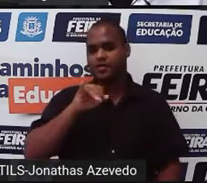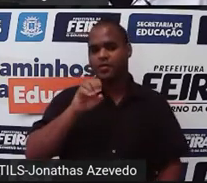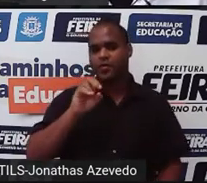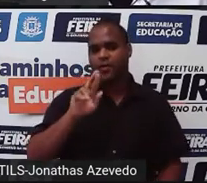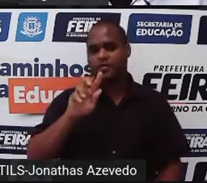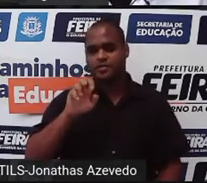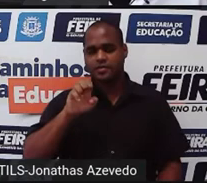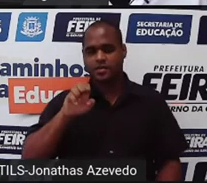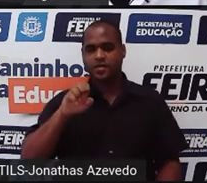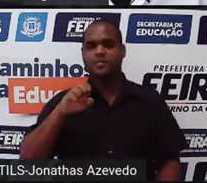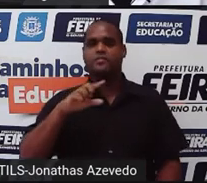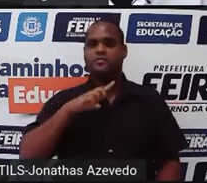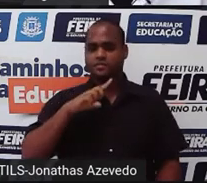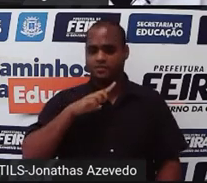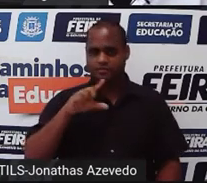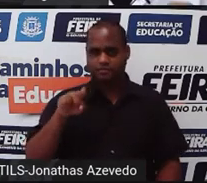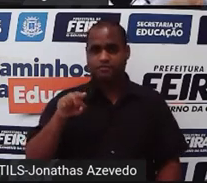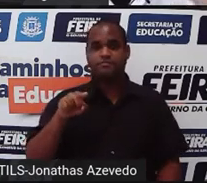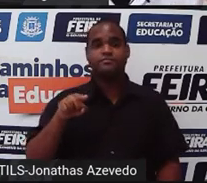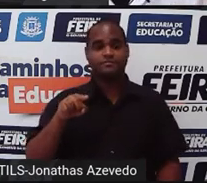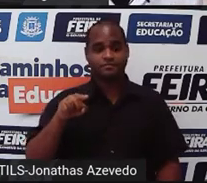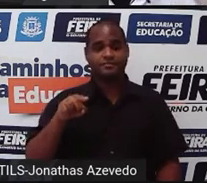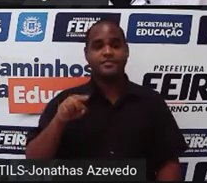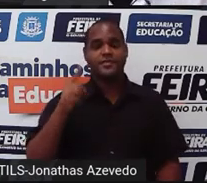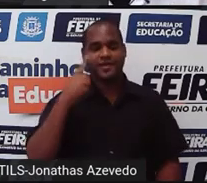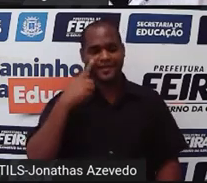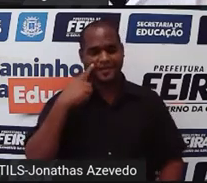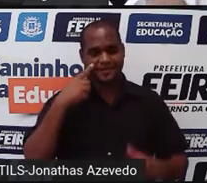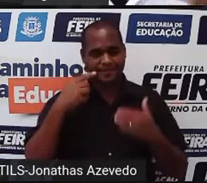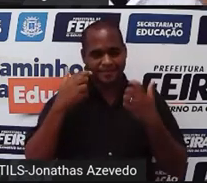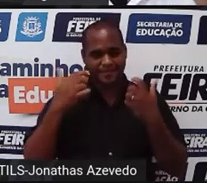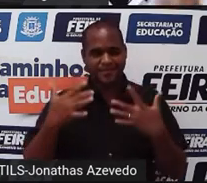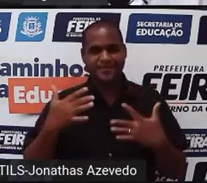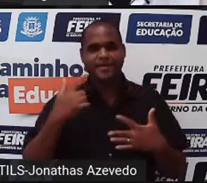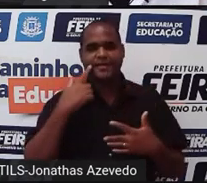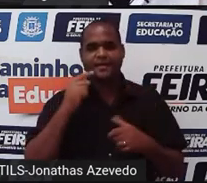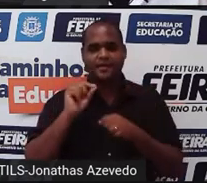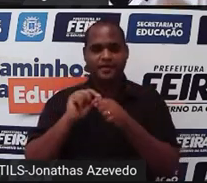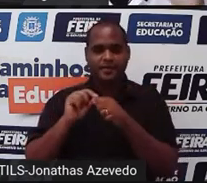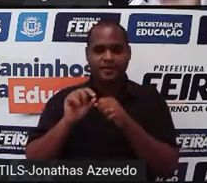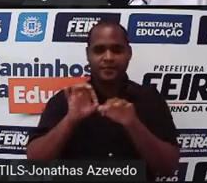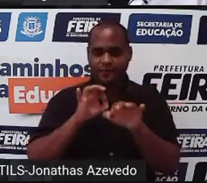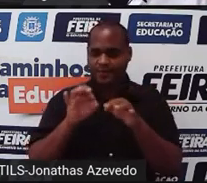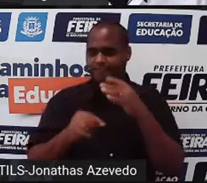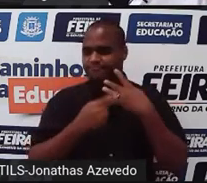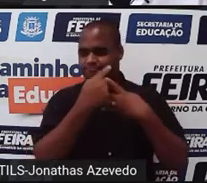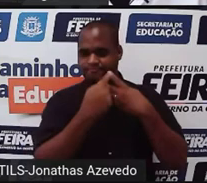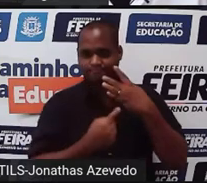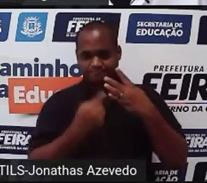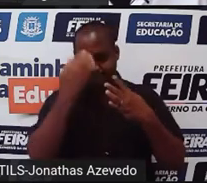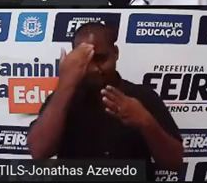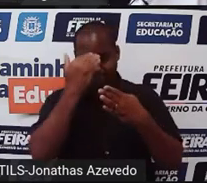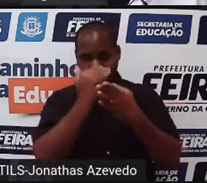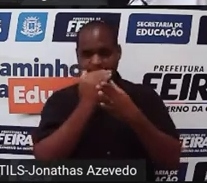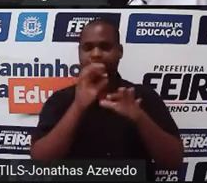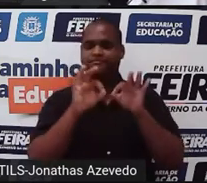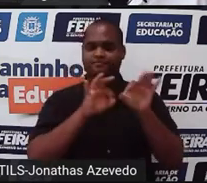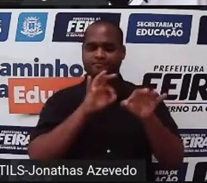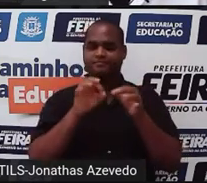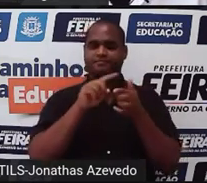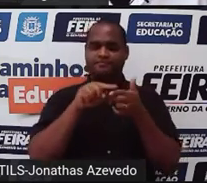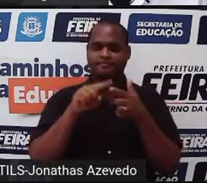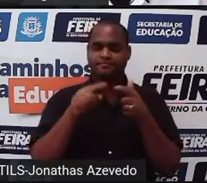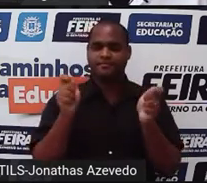Tá bom? Então, vamos resolver isso aí, passo a passo, usar aqueles quatro passos, e a gente vai resolver esse problema de maneira